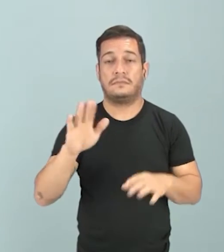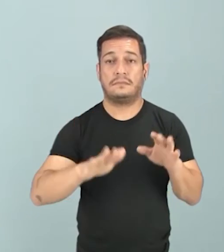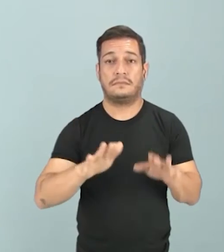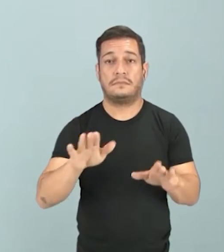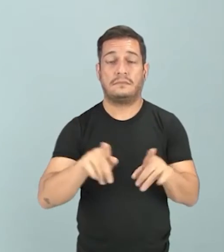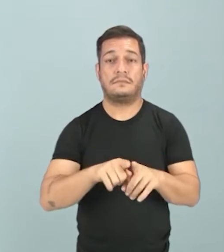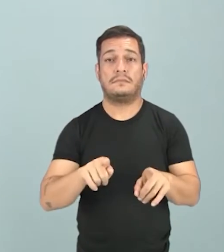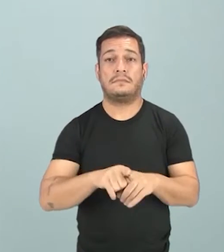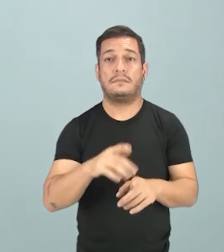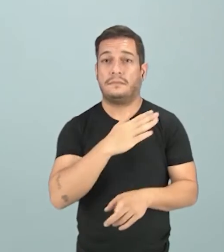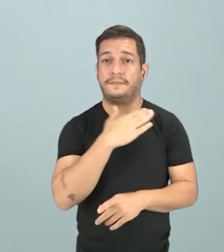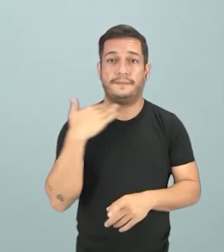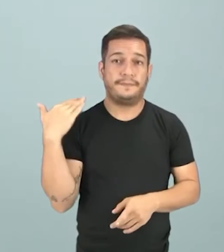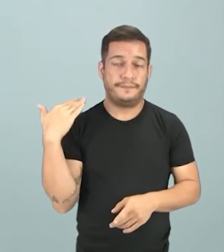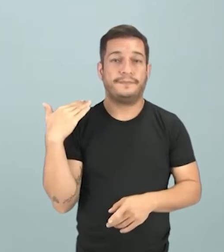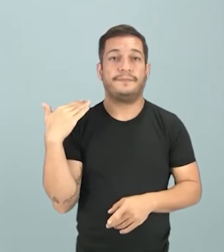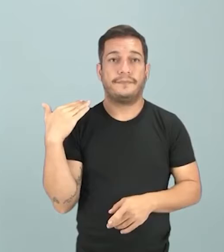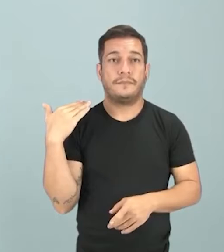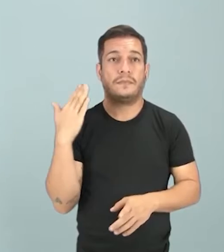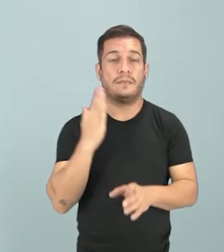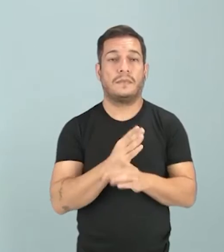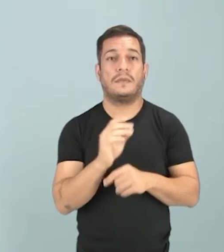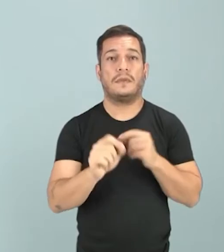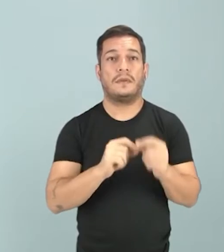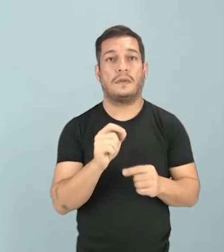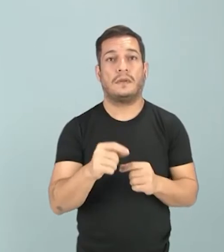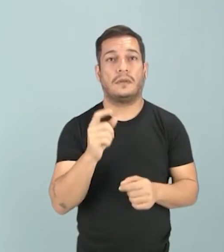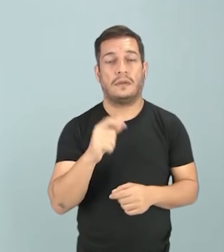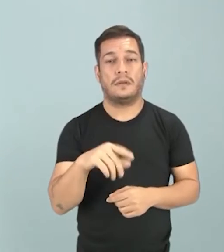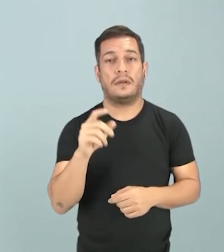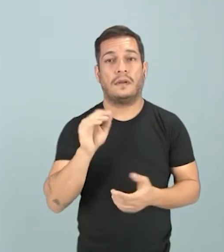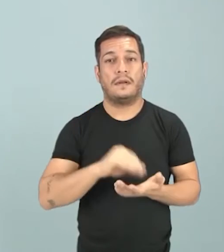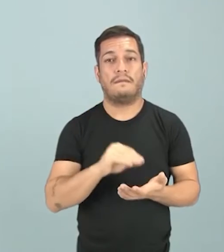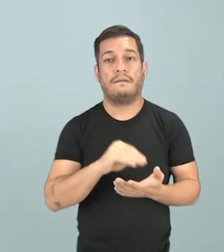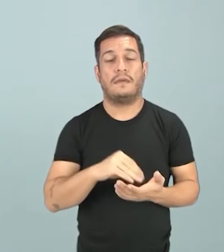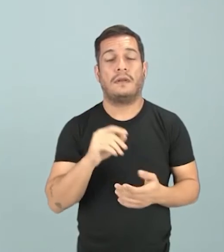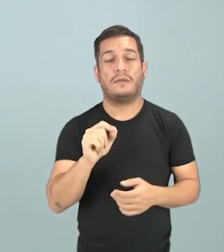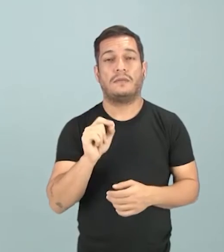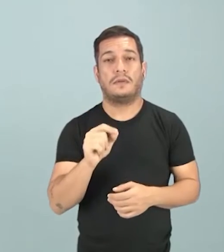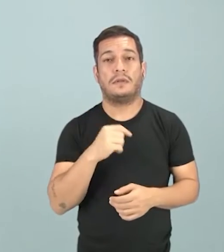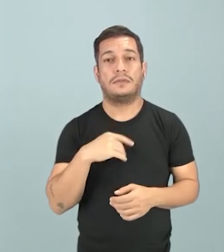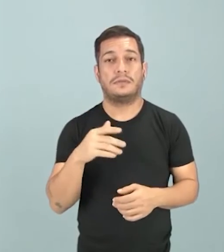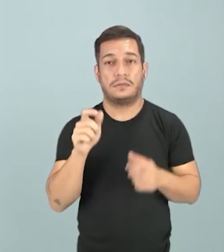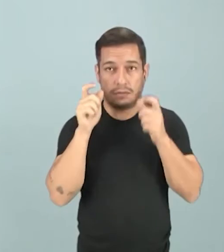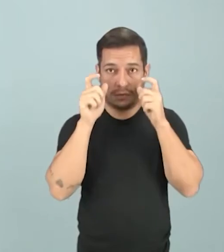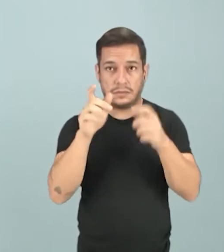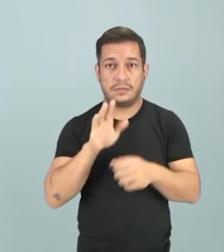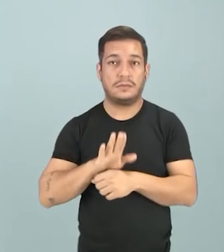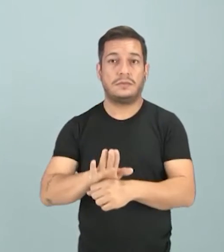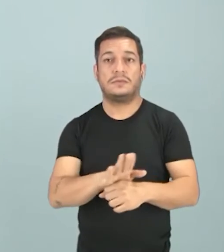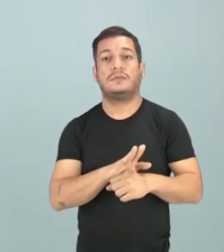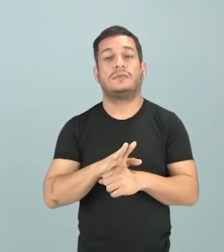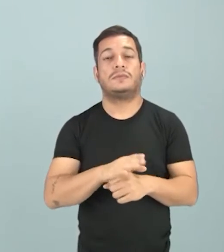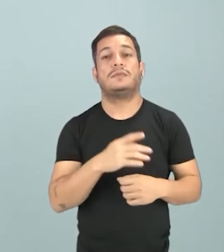vezes morriam devido às condições insalubres e excesso de trabalho.